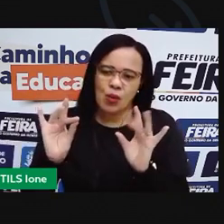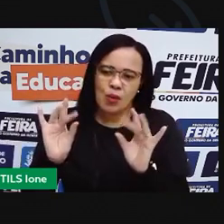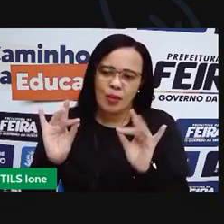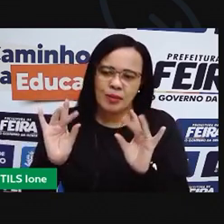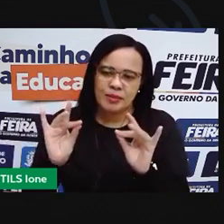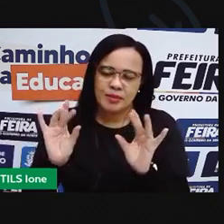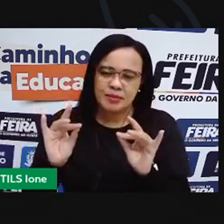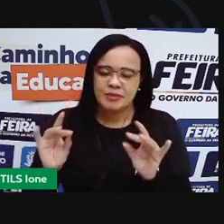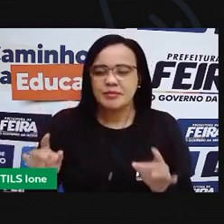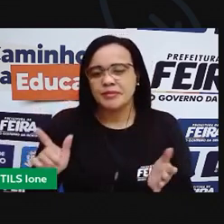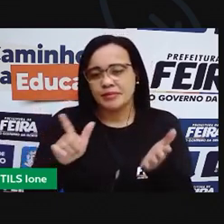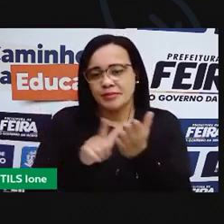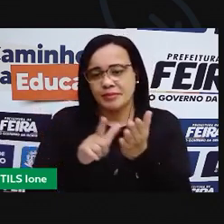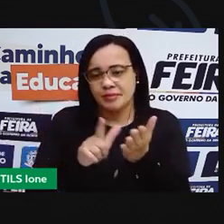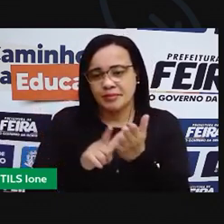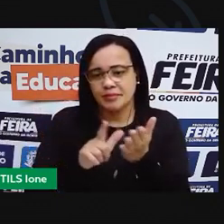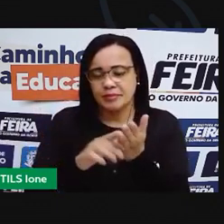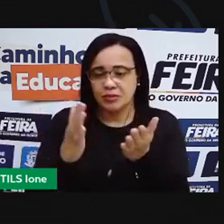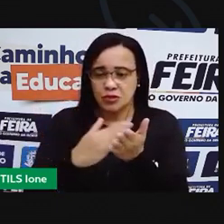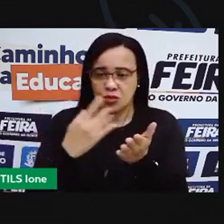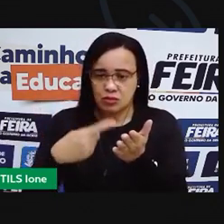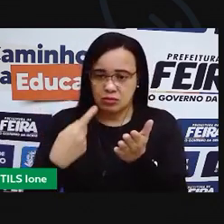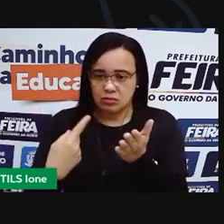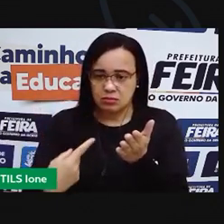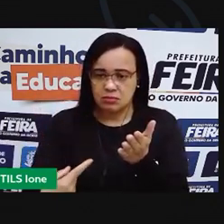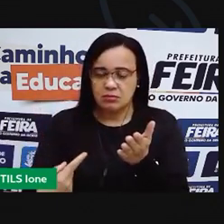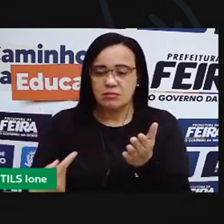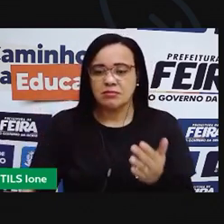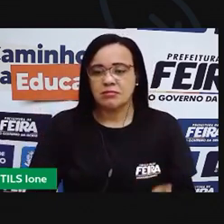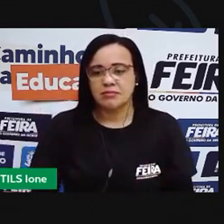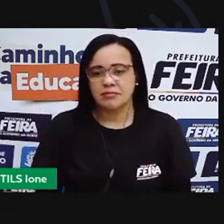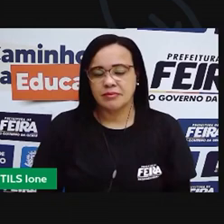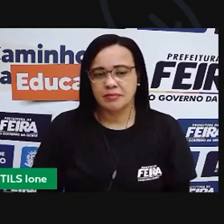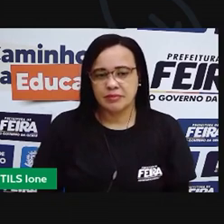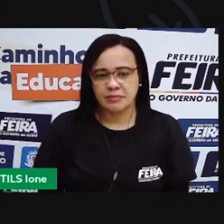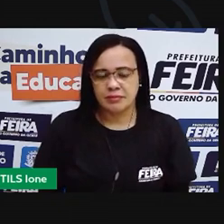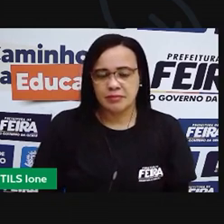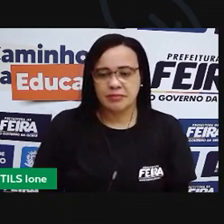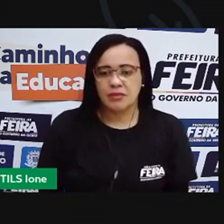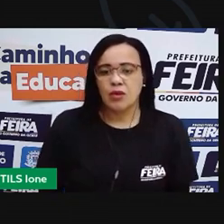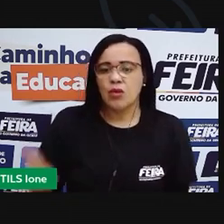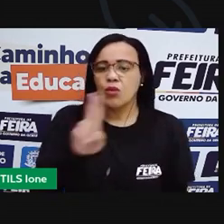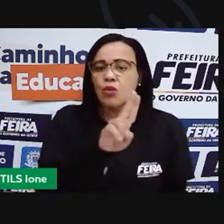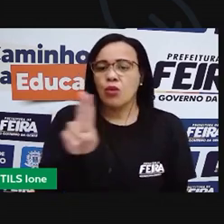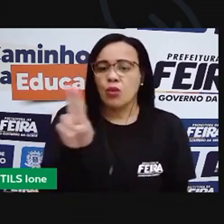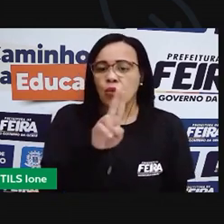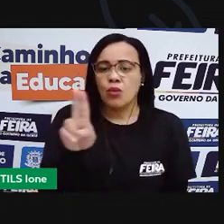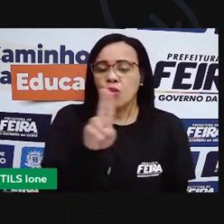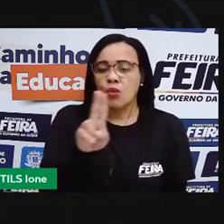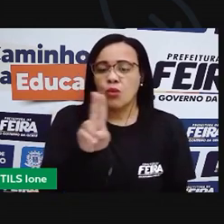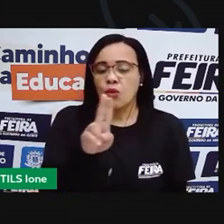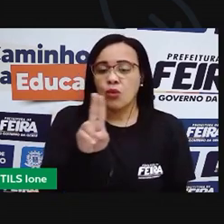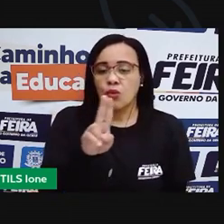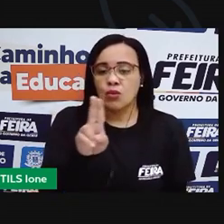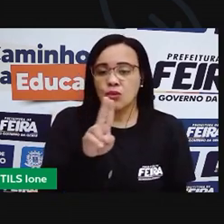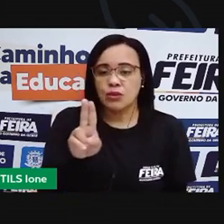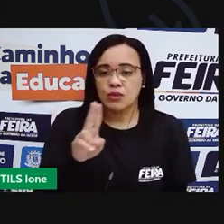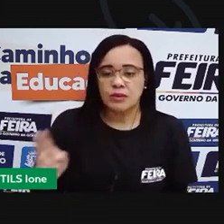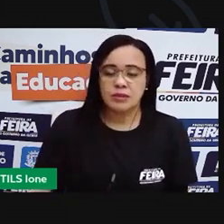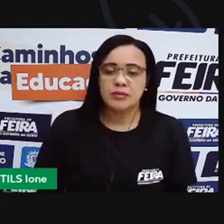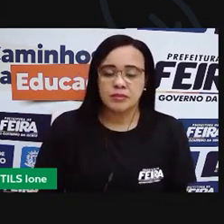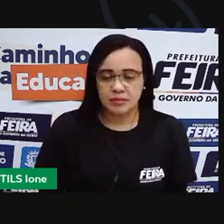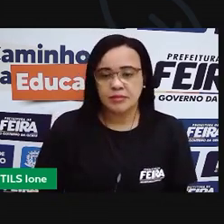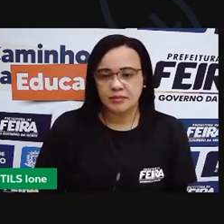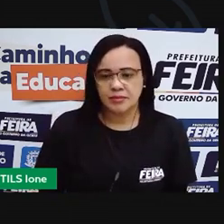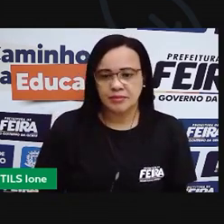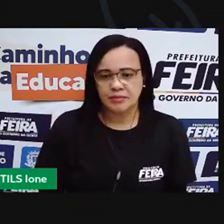aqui no caderno e embaixo eu vou escrever o nome desse material